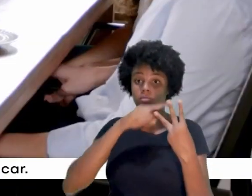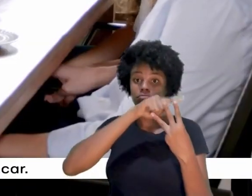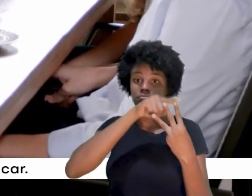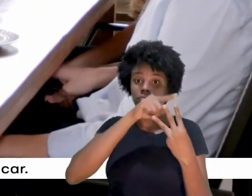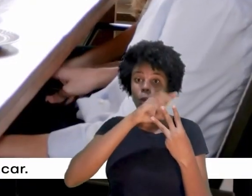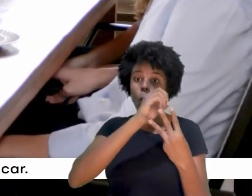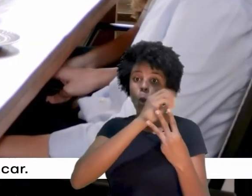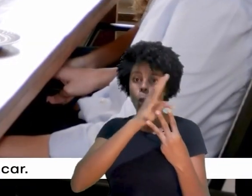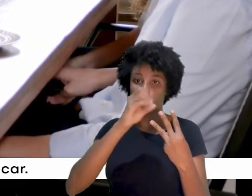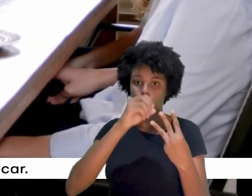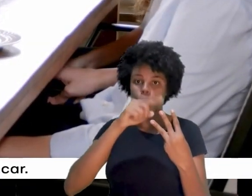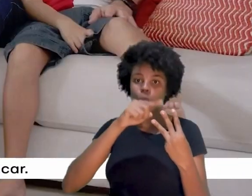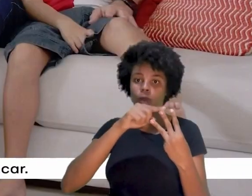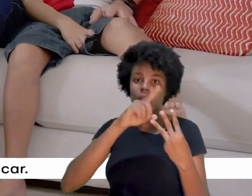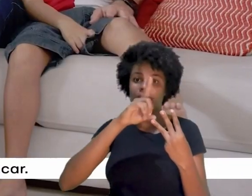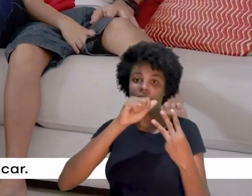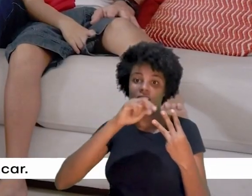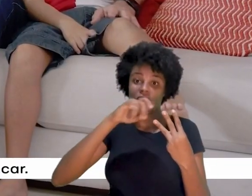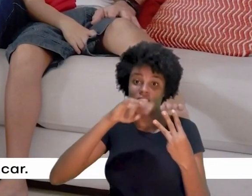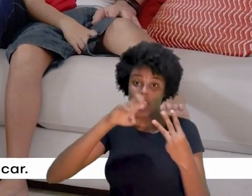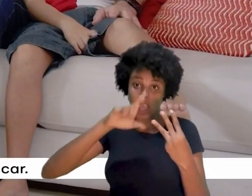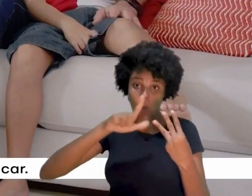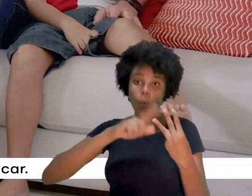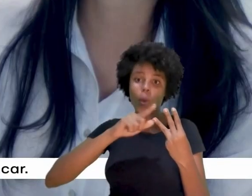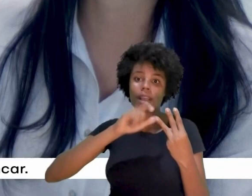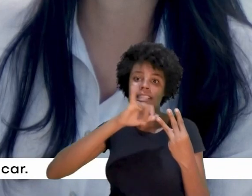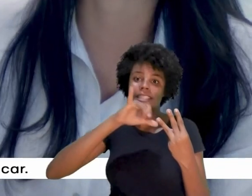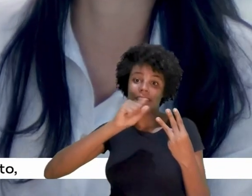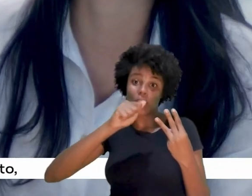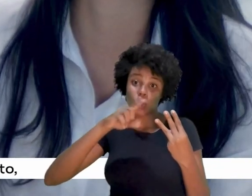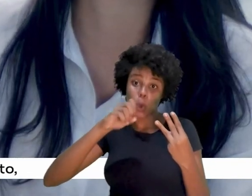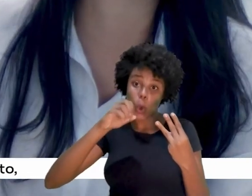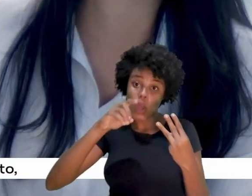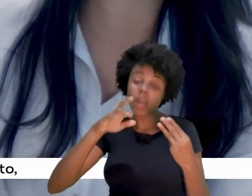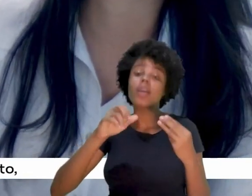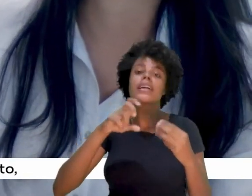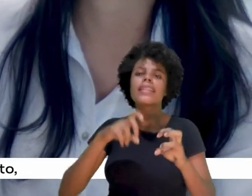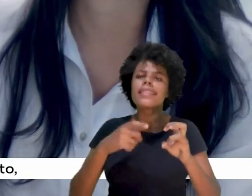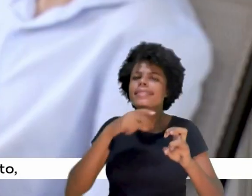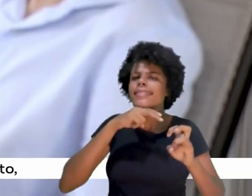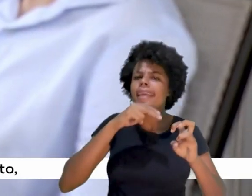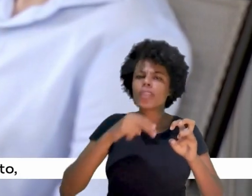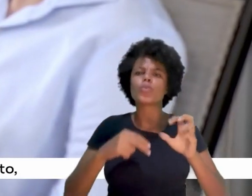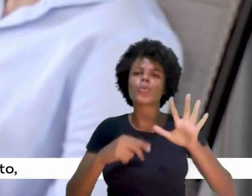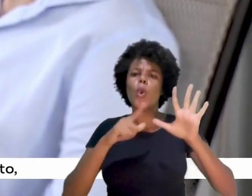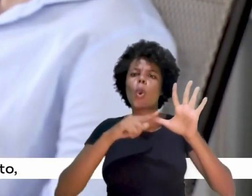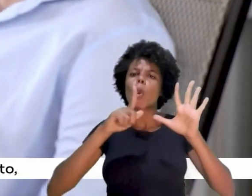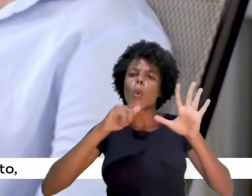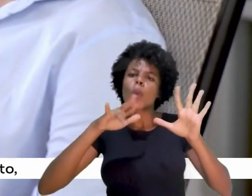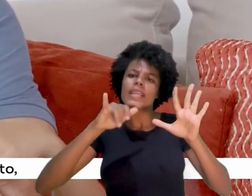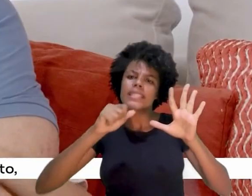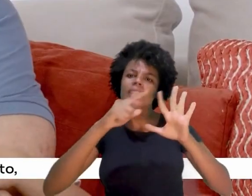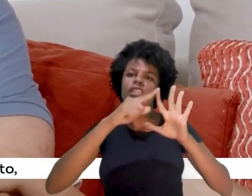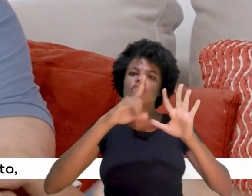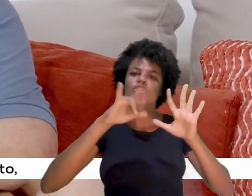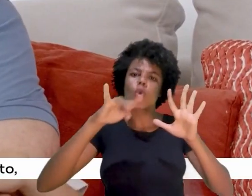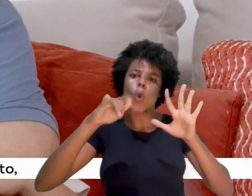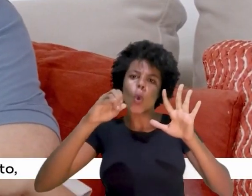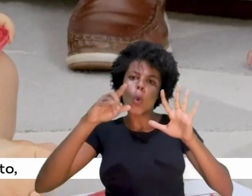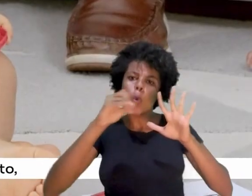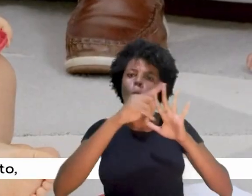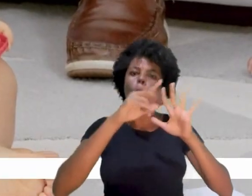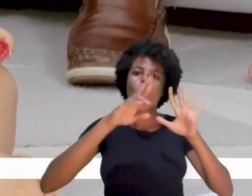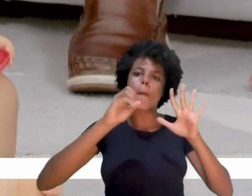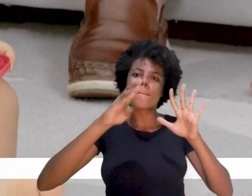filhos, o Otto Alencar filho, Daniel Alencar, Isadora Alencar, tenho cinco netos, tenho a Luísa, o Diogo, o